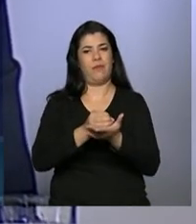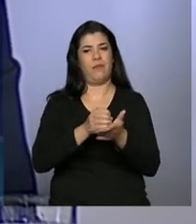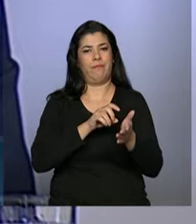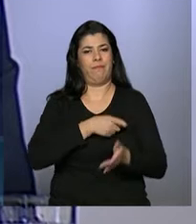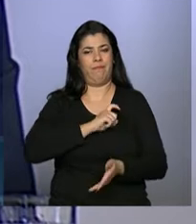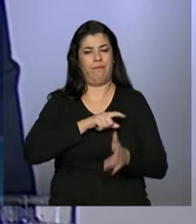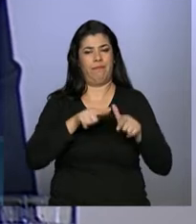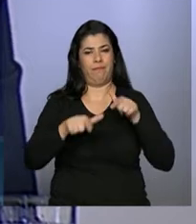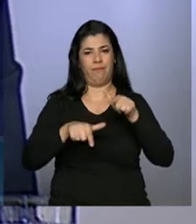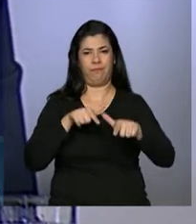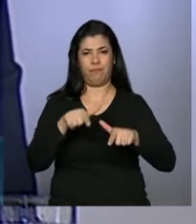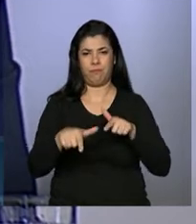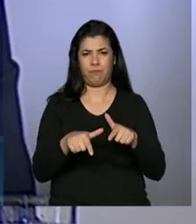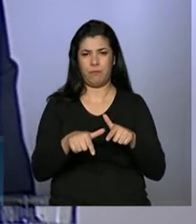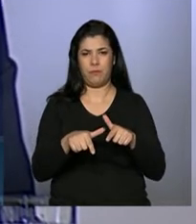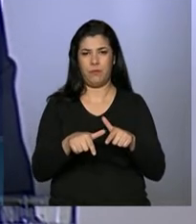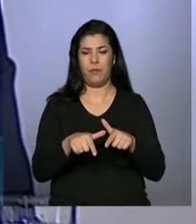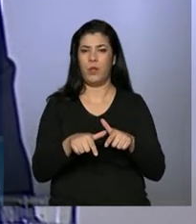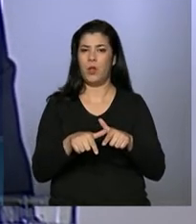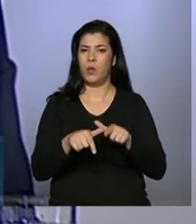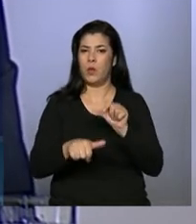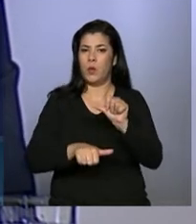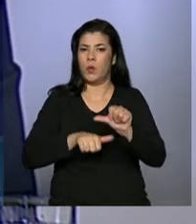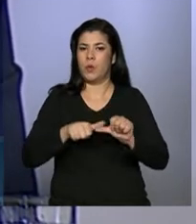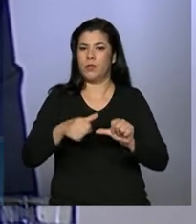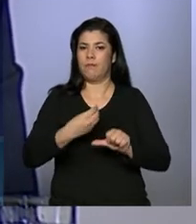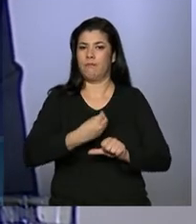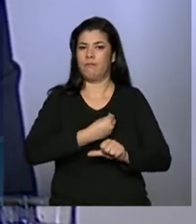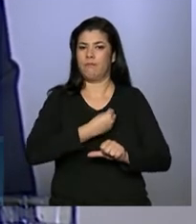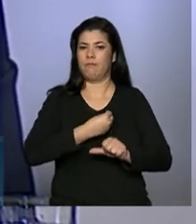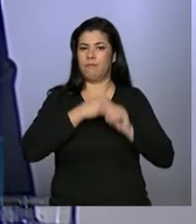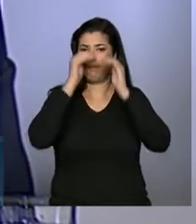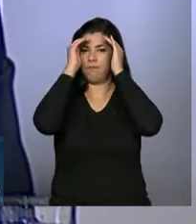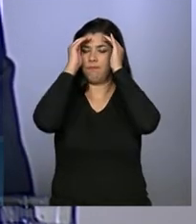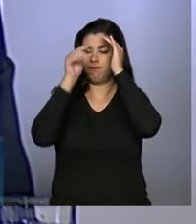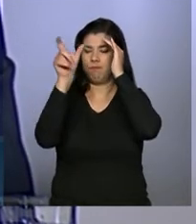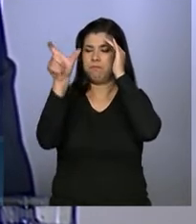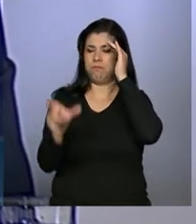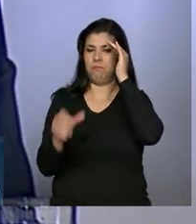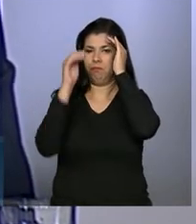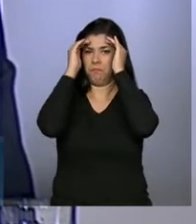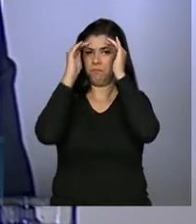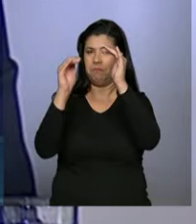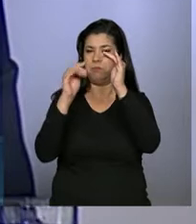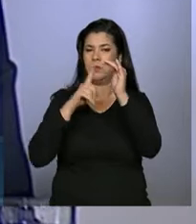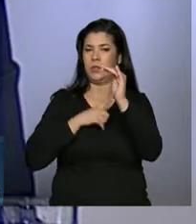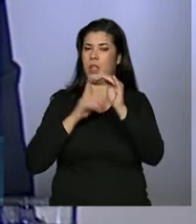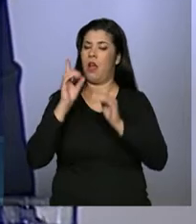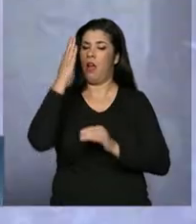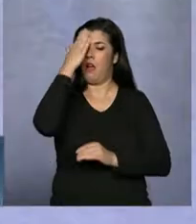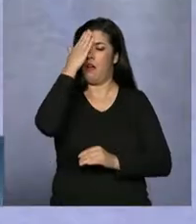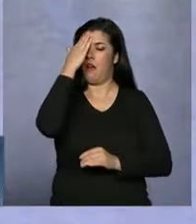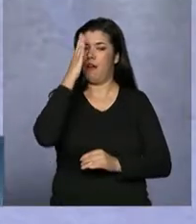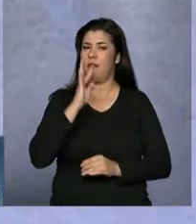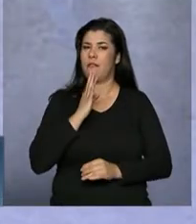São tratados com respeito, informados sobre os seus direitos,